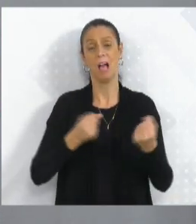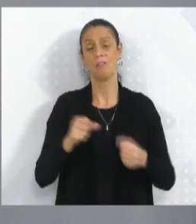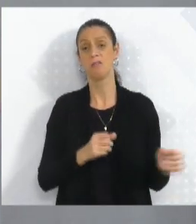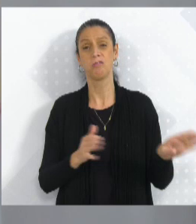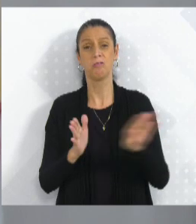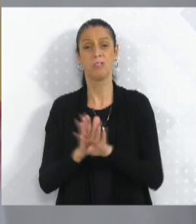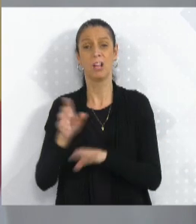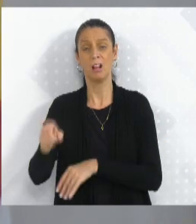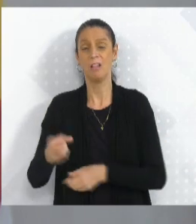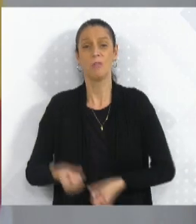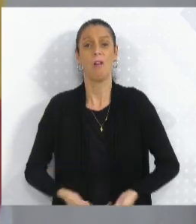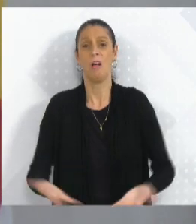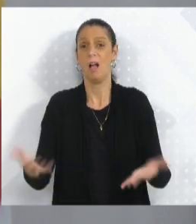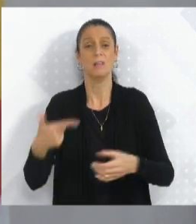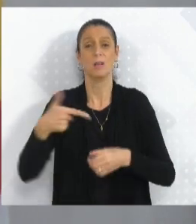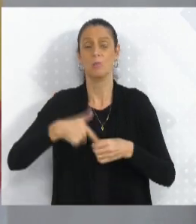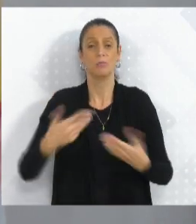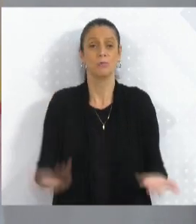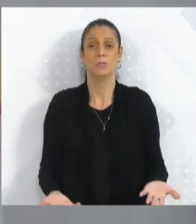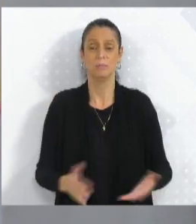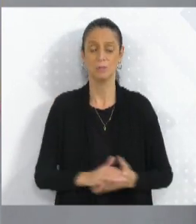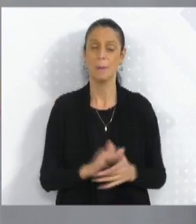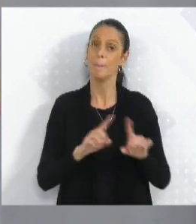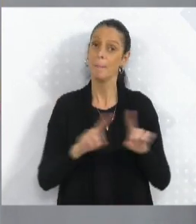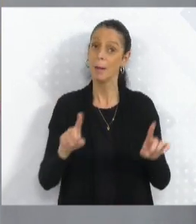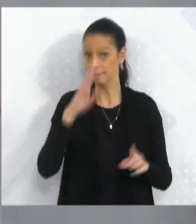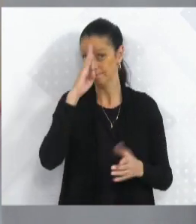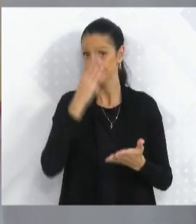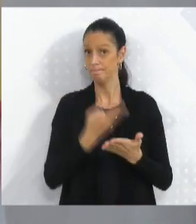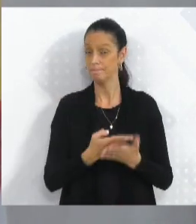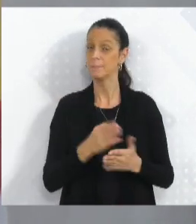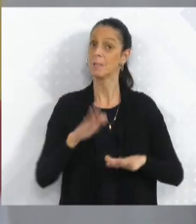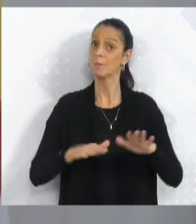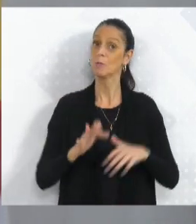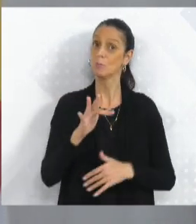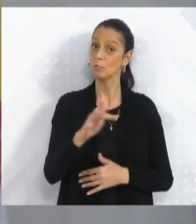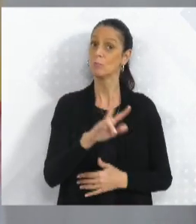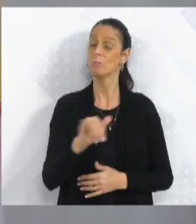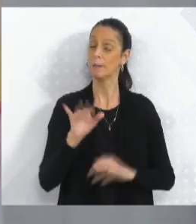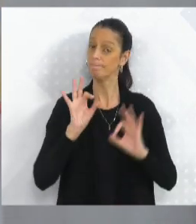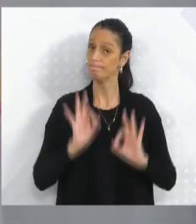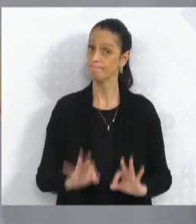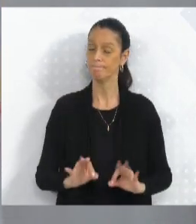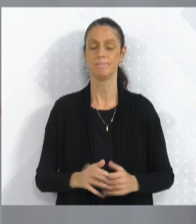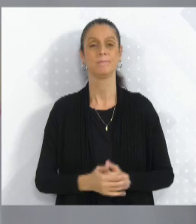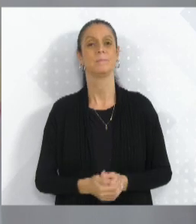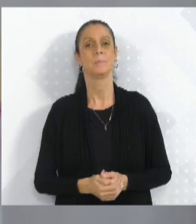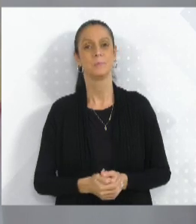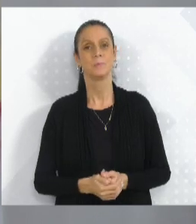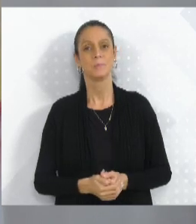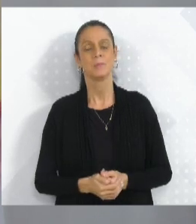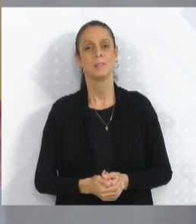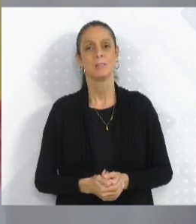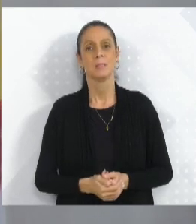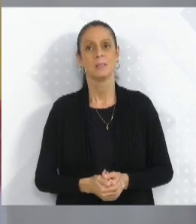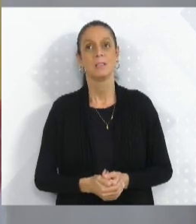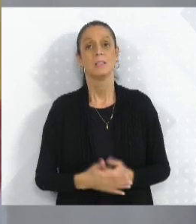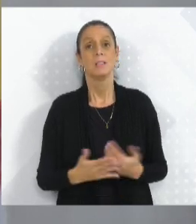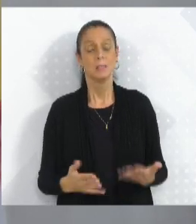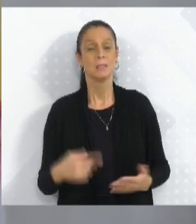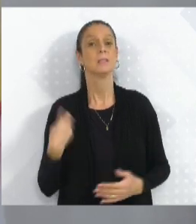mas, assim, vamos acreditar que vai dar certo. Mas, realmente, assim, com a história do El Ninho, é muito